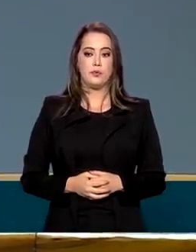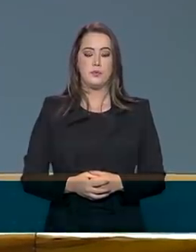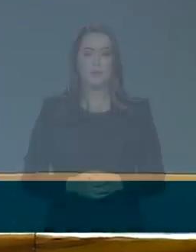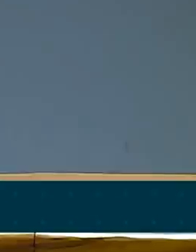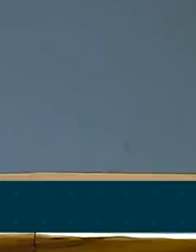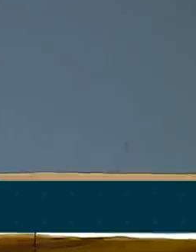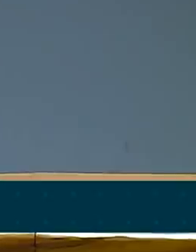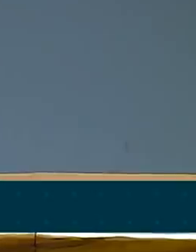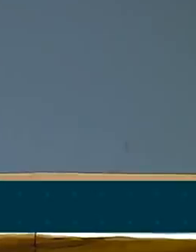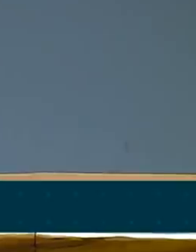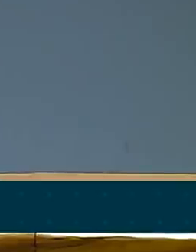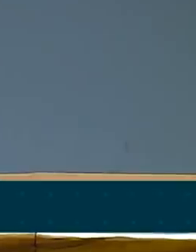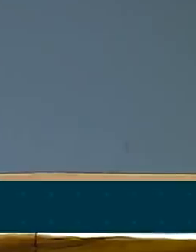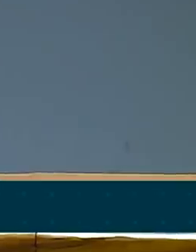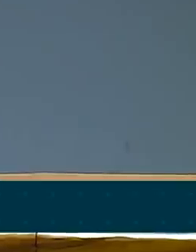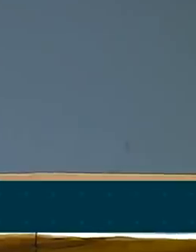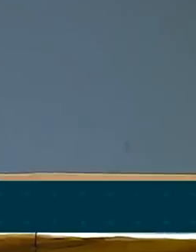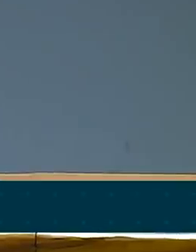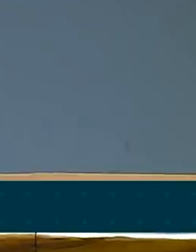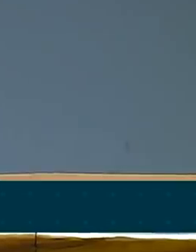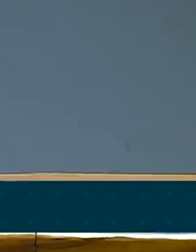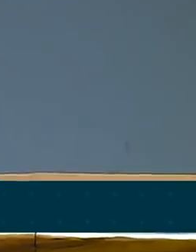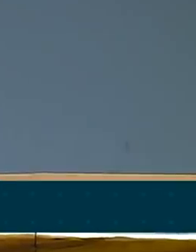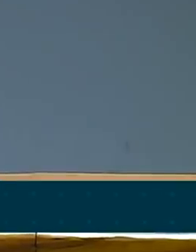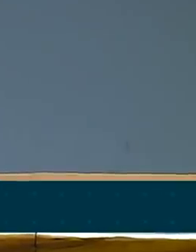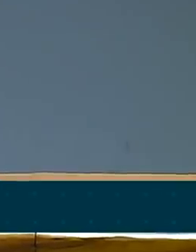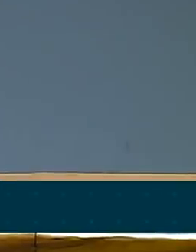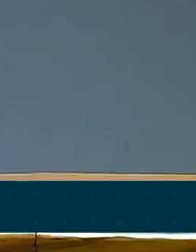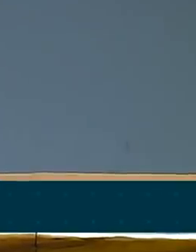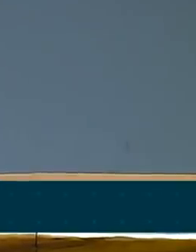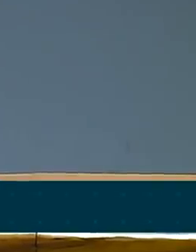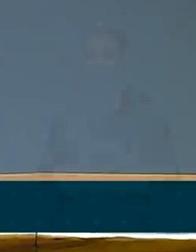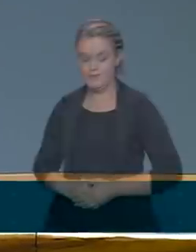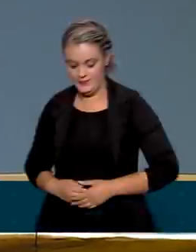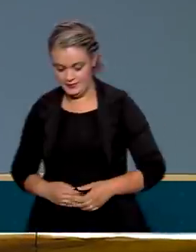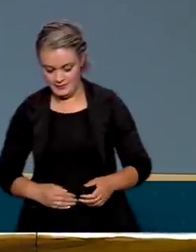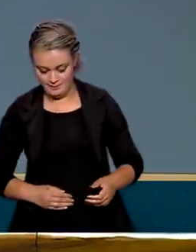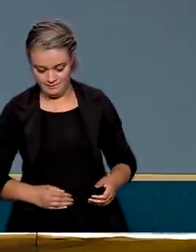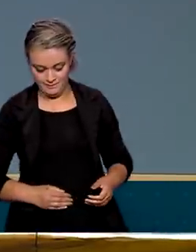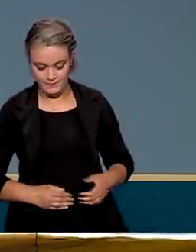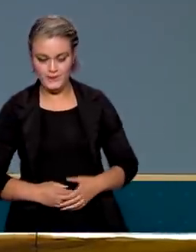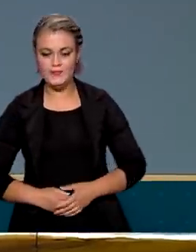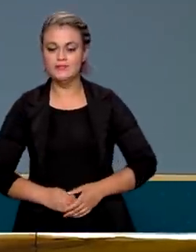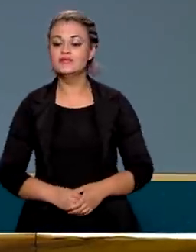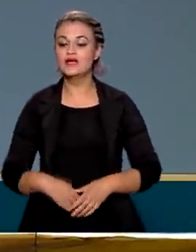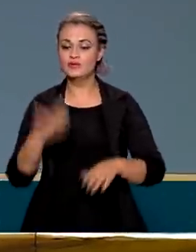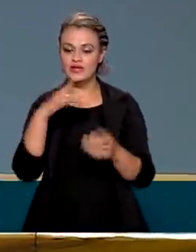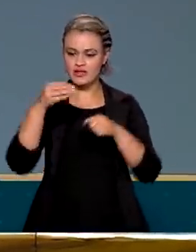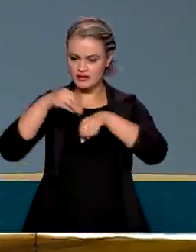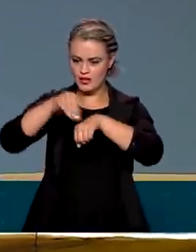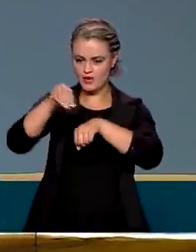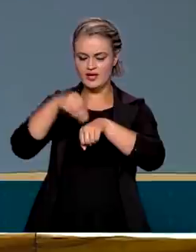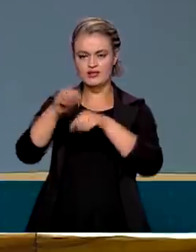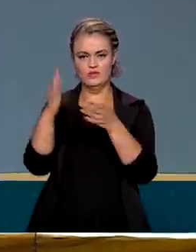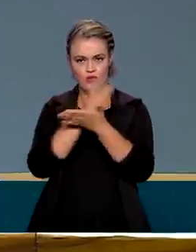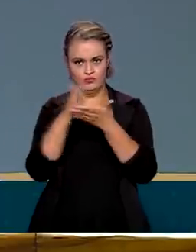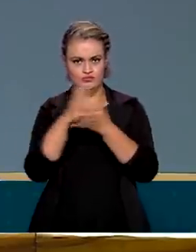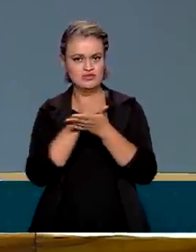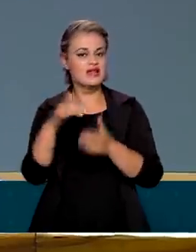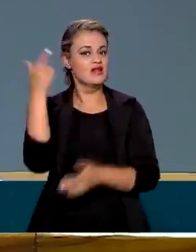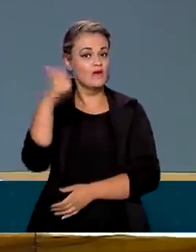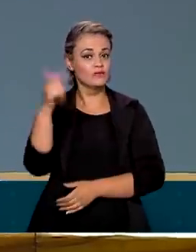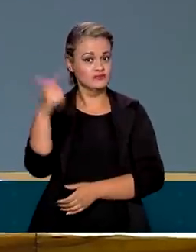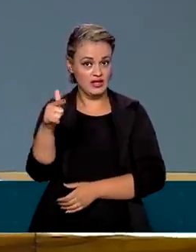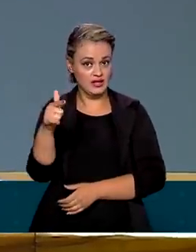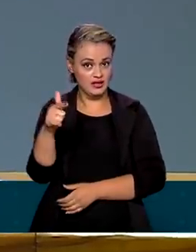Eu vou chegar lá. Eu vou chegar lá. Então, eu só queria dar alguns recados primeiros, que são, não há